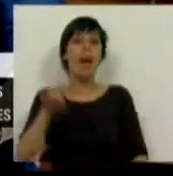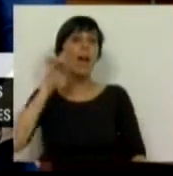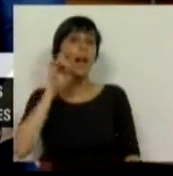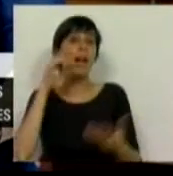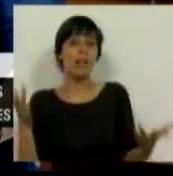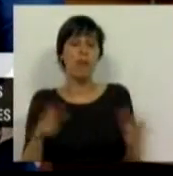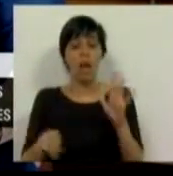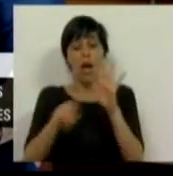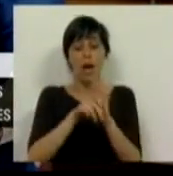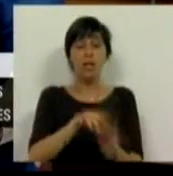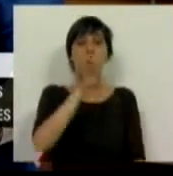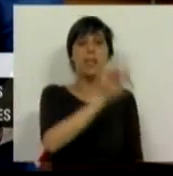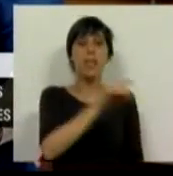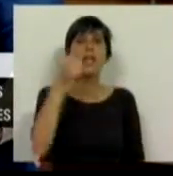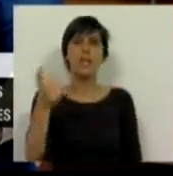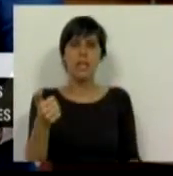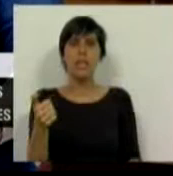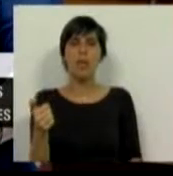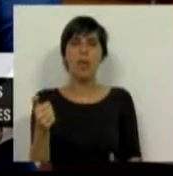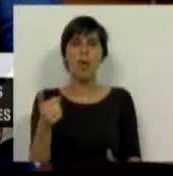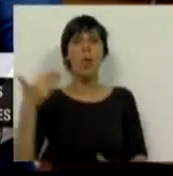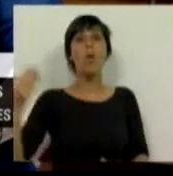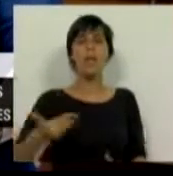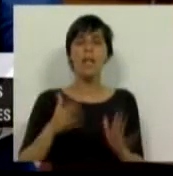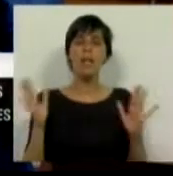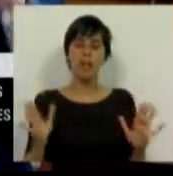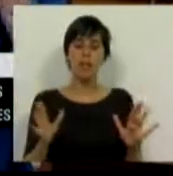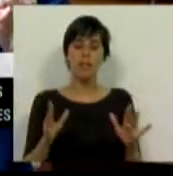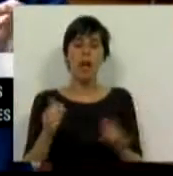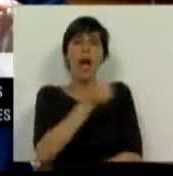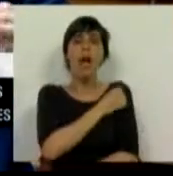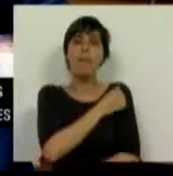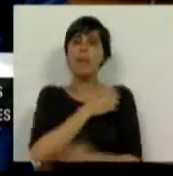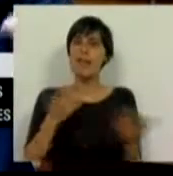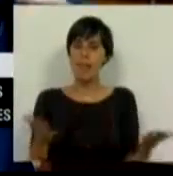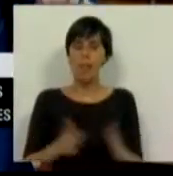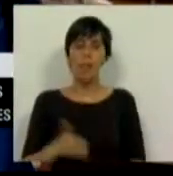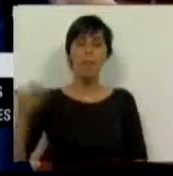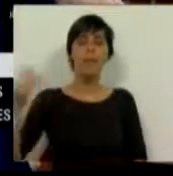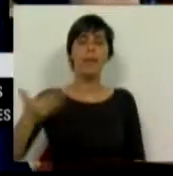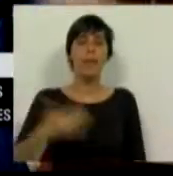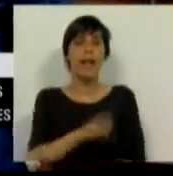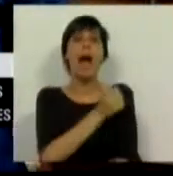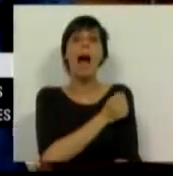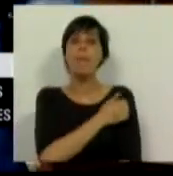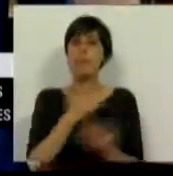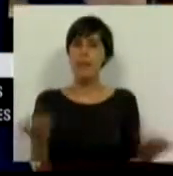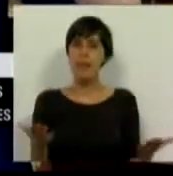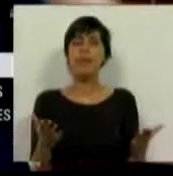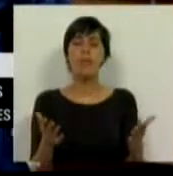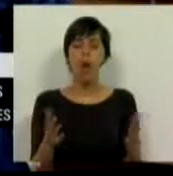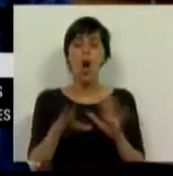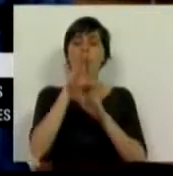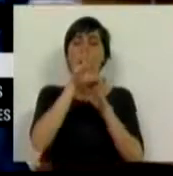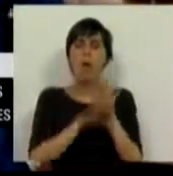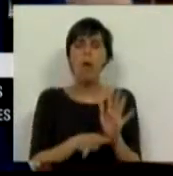garantia no artigo 65 do direito à habitação e do direito à habitação em